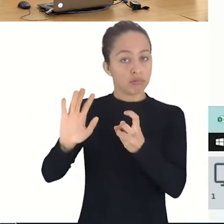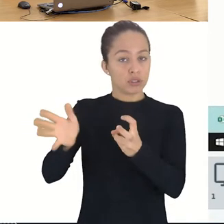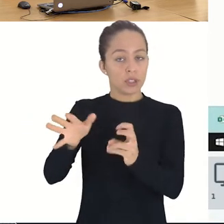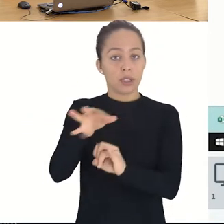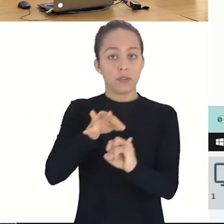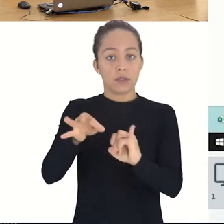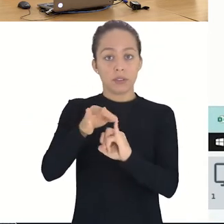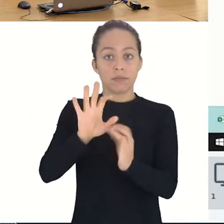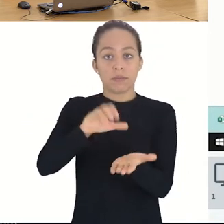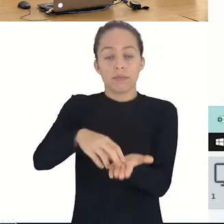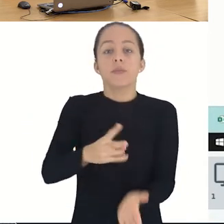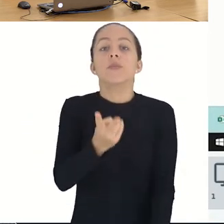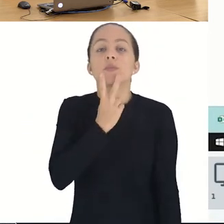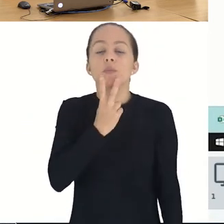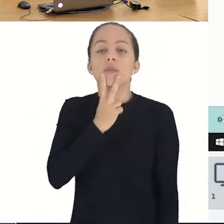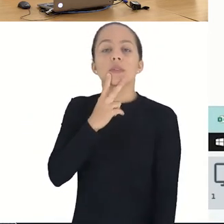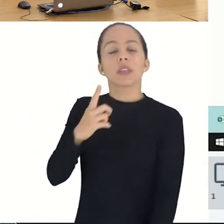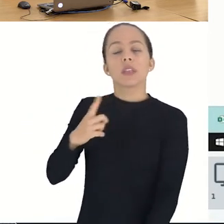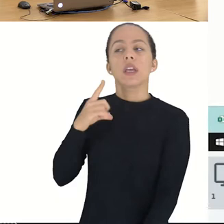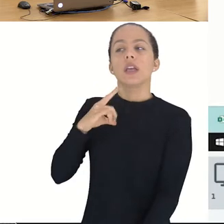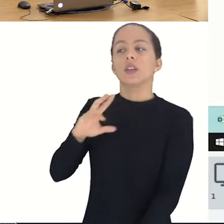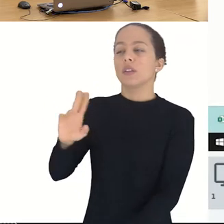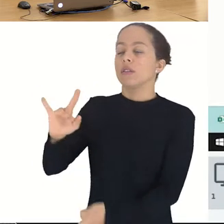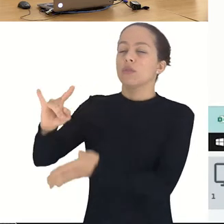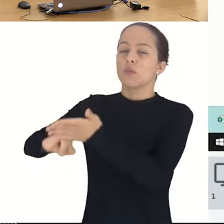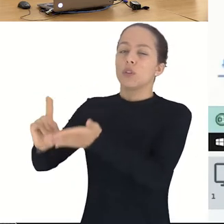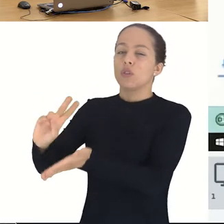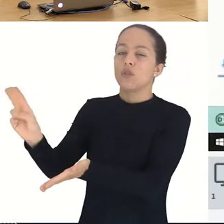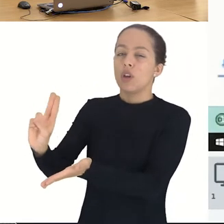O nome de arquivo para download já foi alterado.